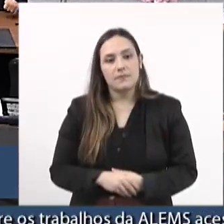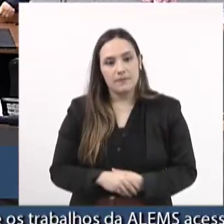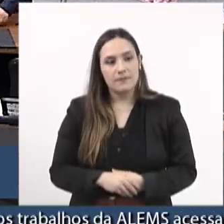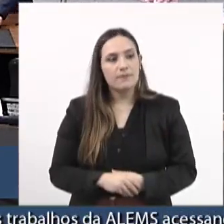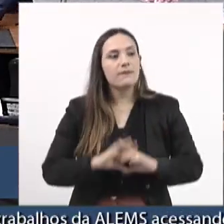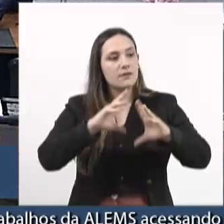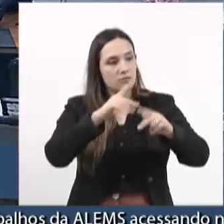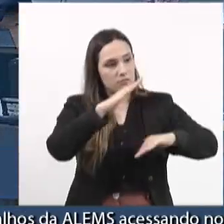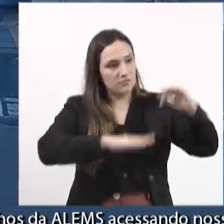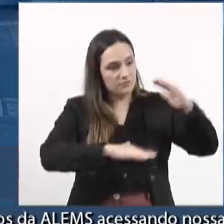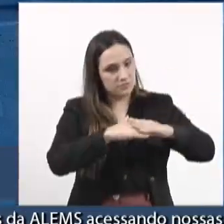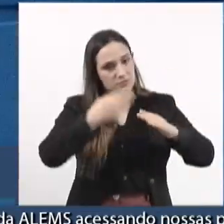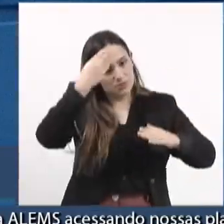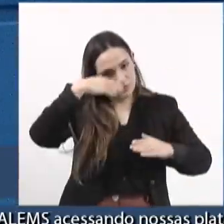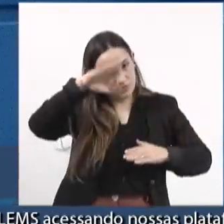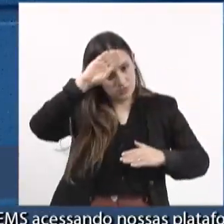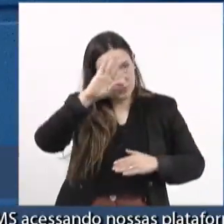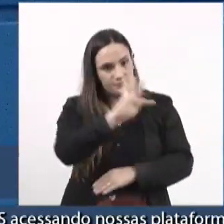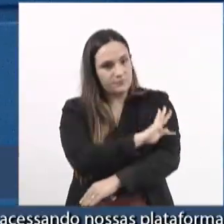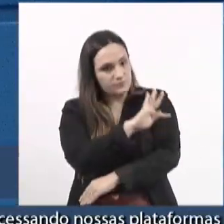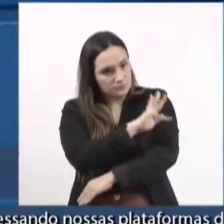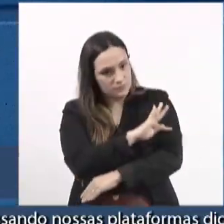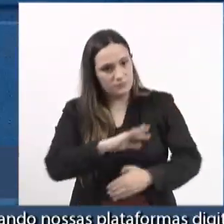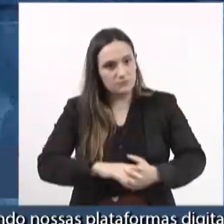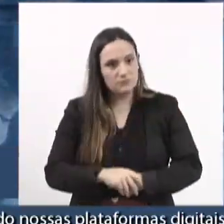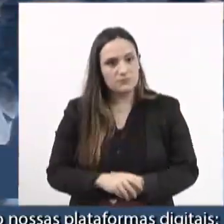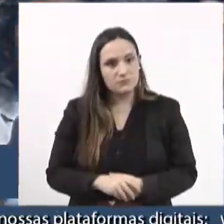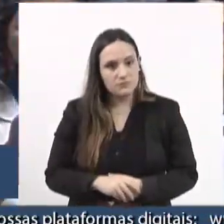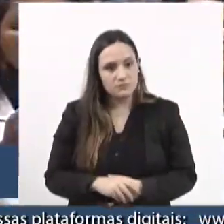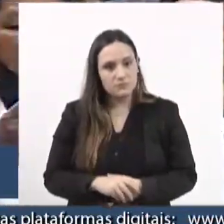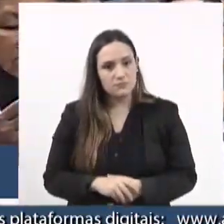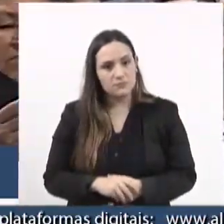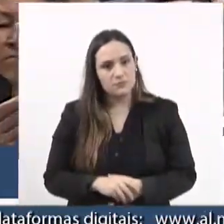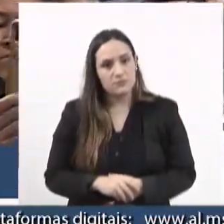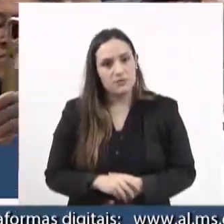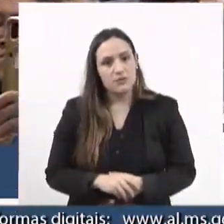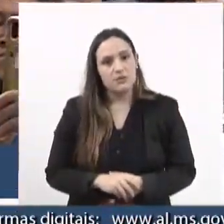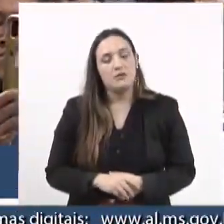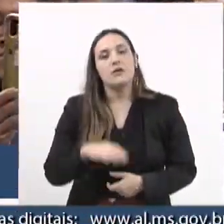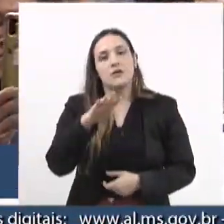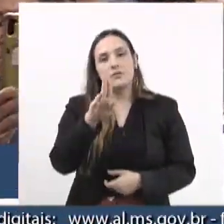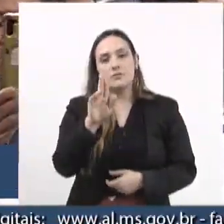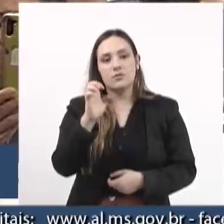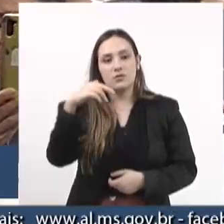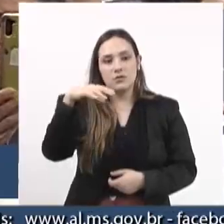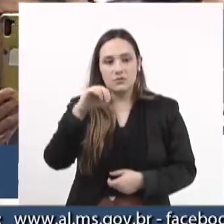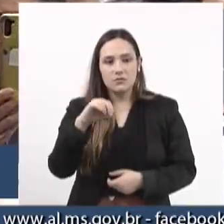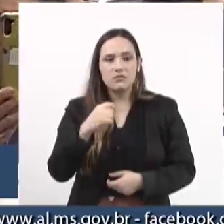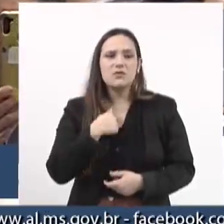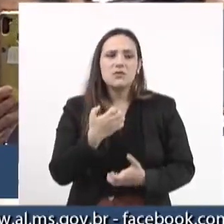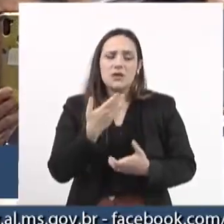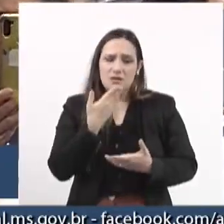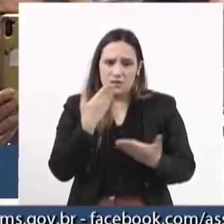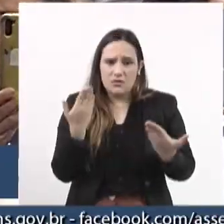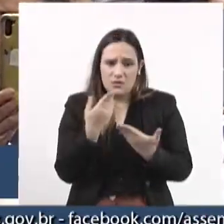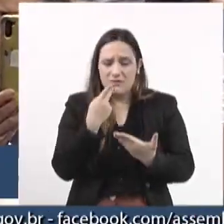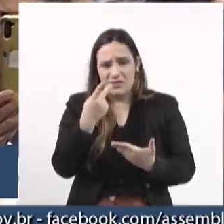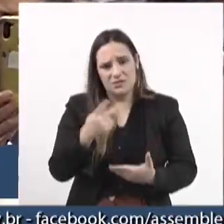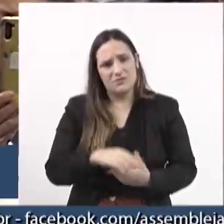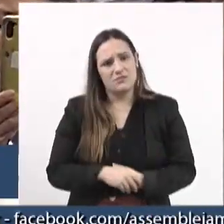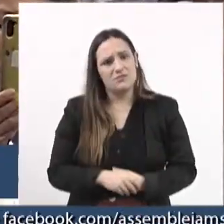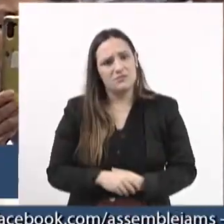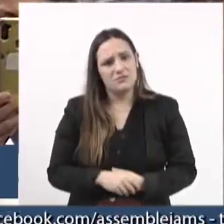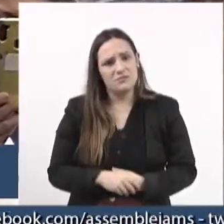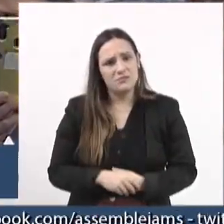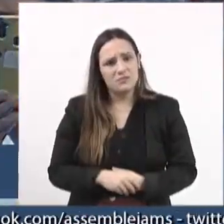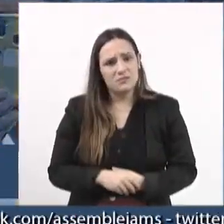todos os enfermeiros e enfermeiras, técnicos de enfermagem. Eu quero dizer, Bueno, e aí, senhor presidente, me permita apenas